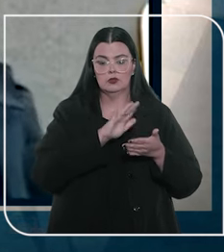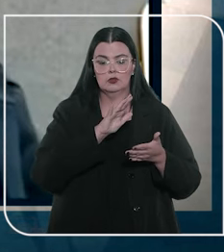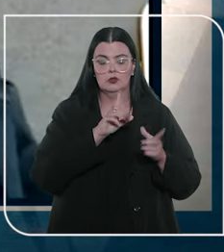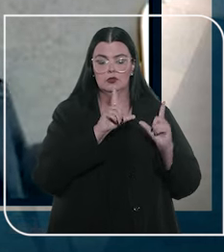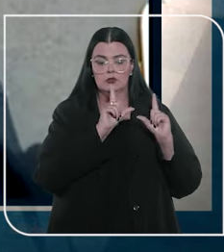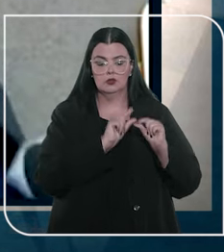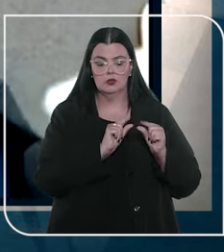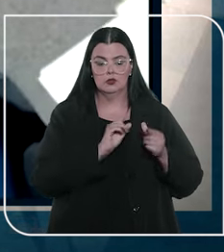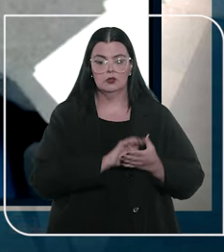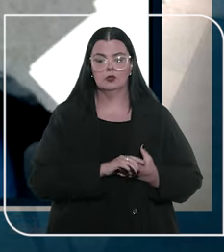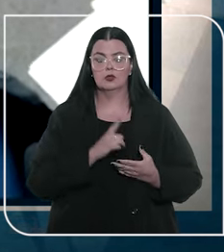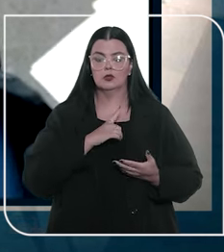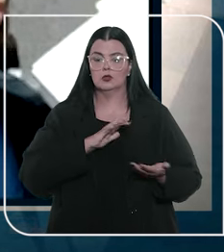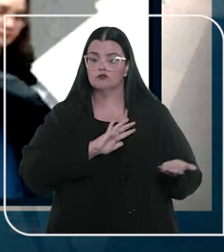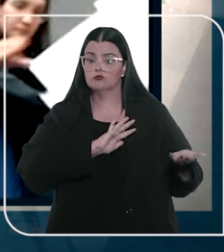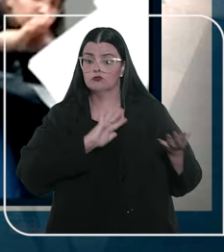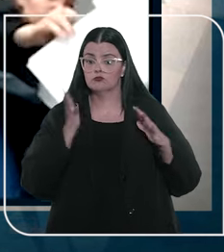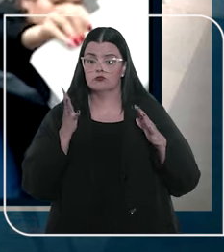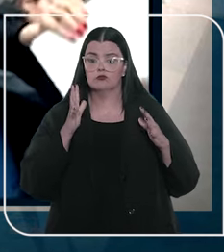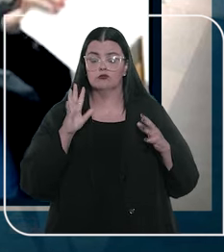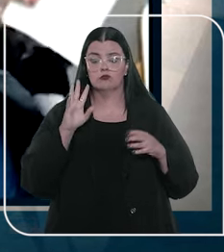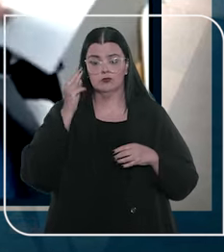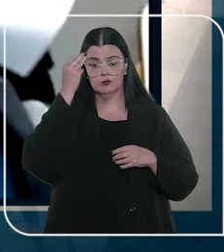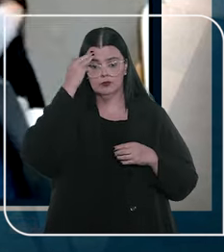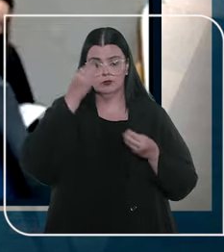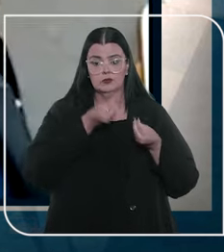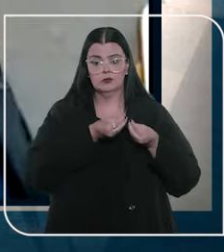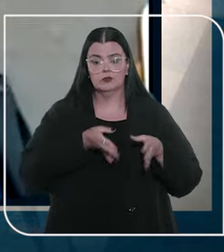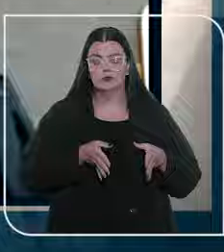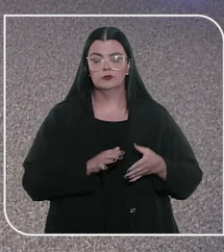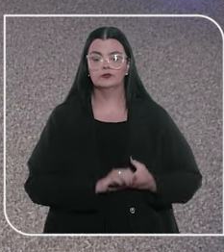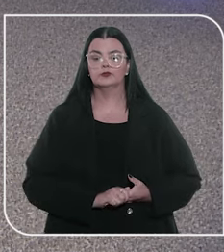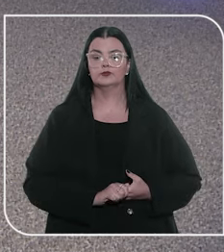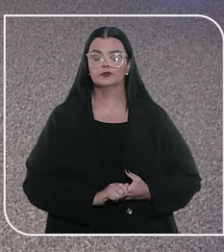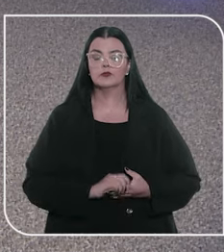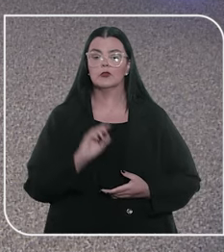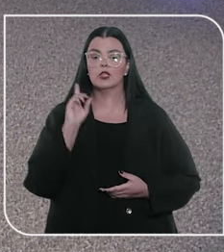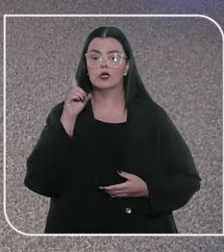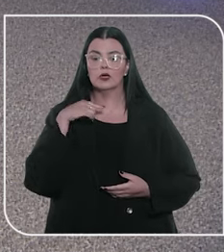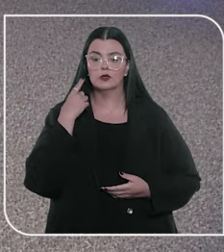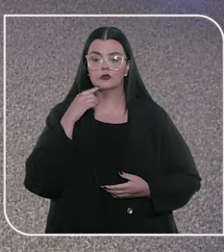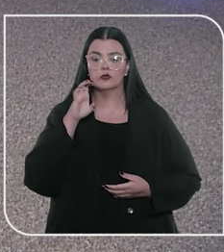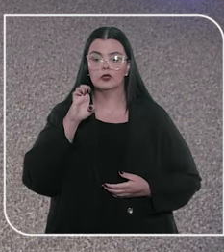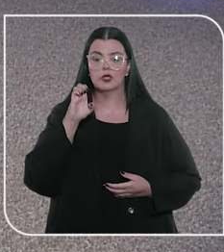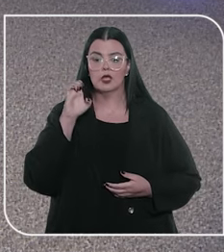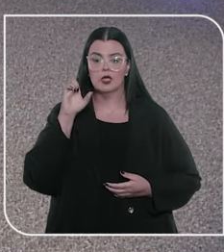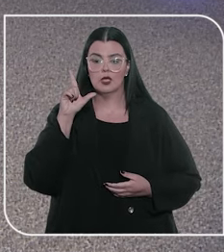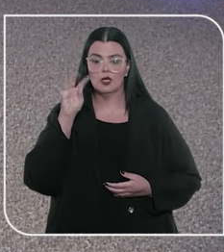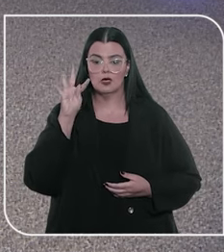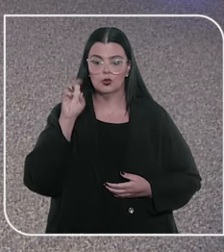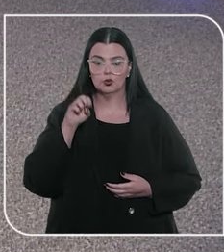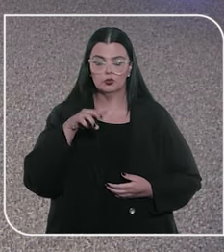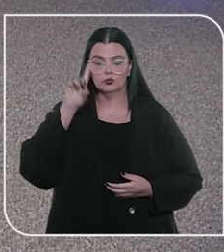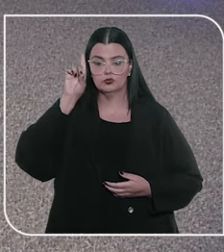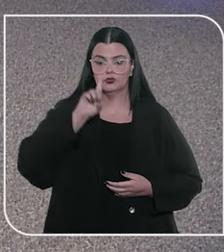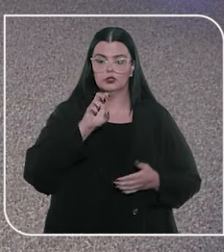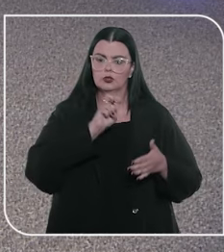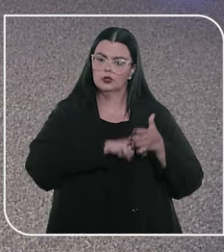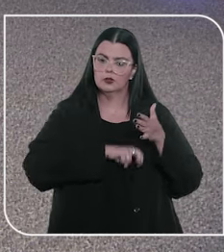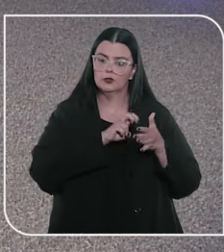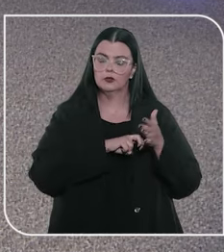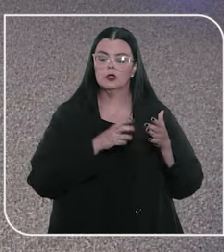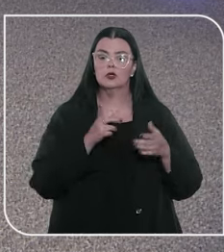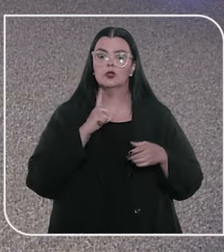isenção na hipótese em que ocorrer a alienação mental. O advogado Elton Kramer, que é doutor em direito